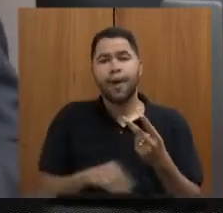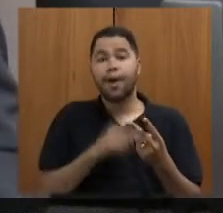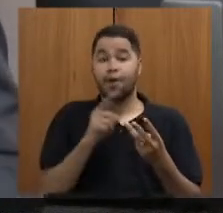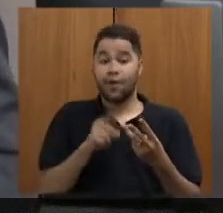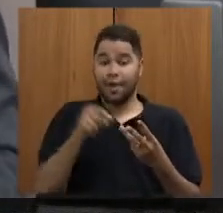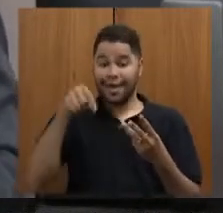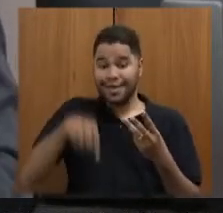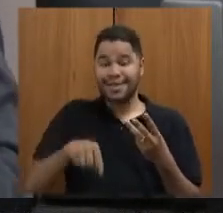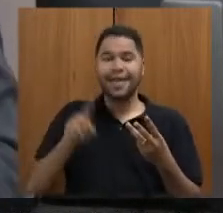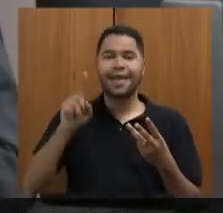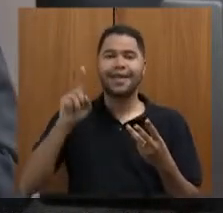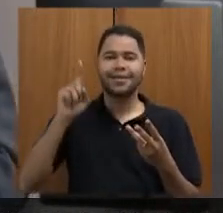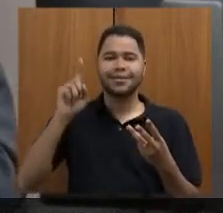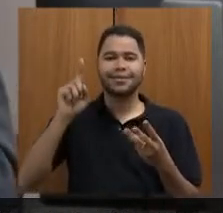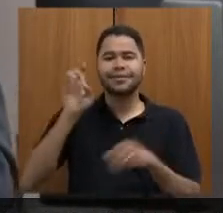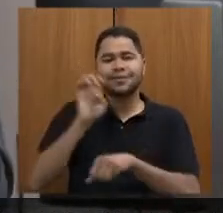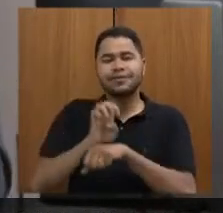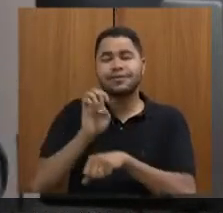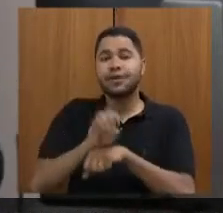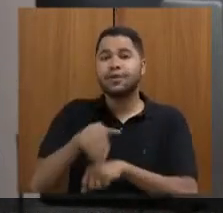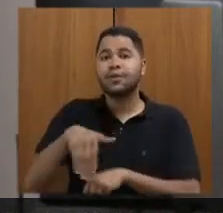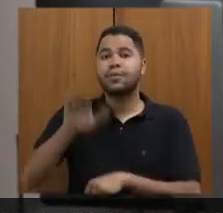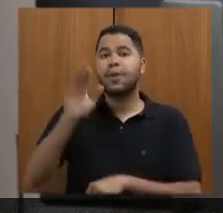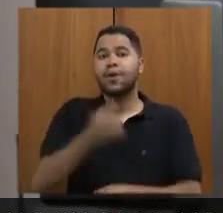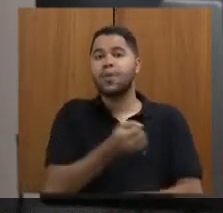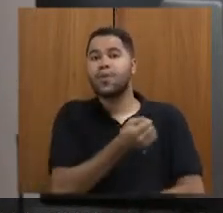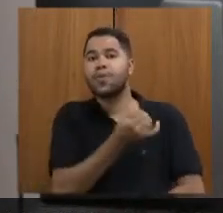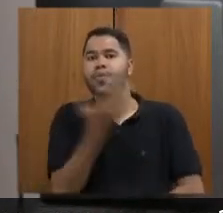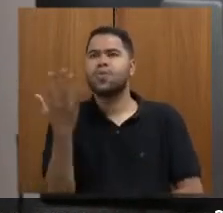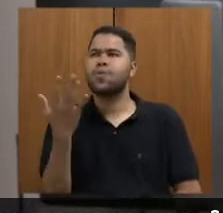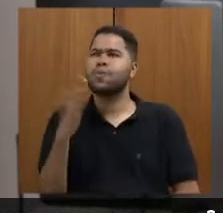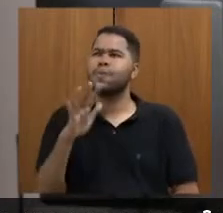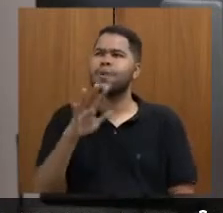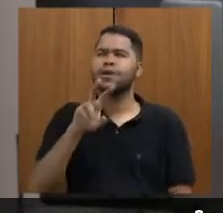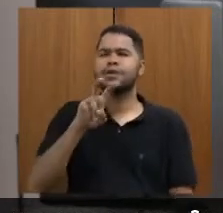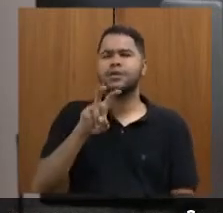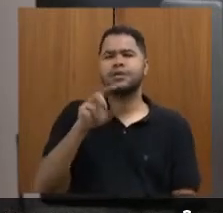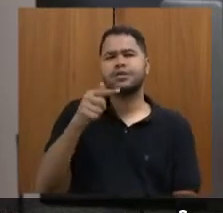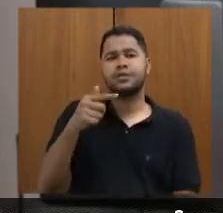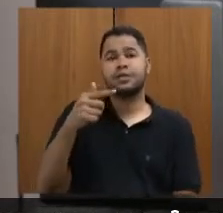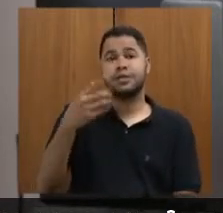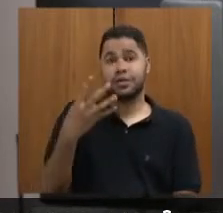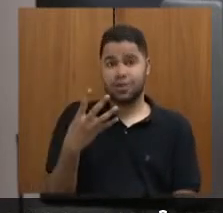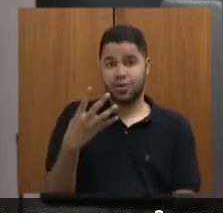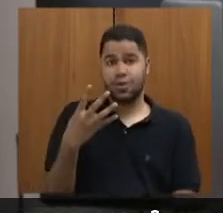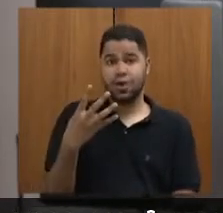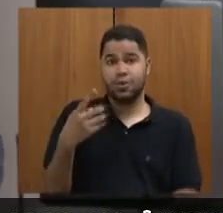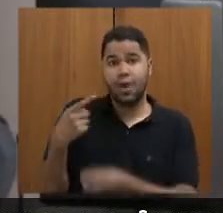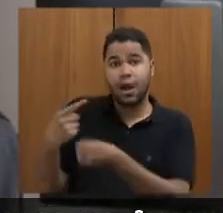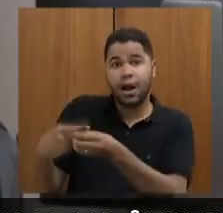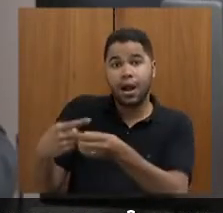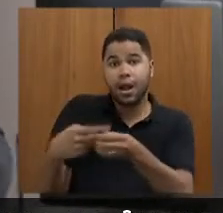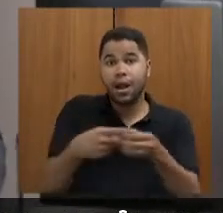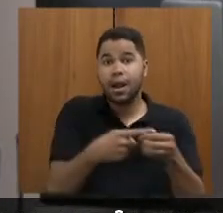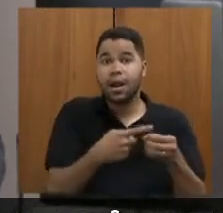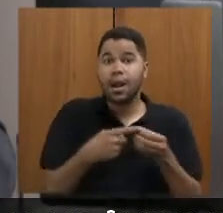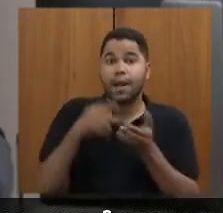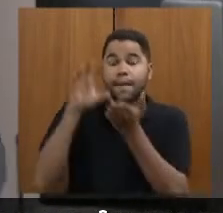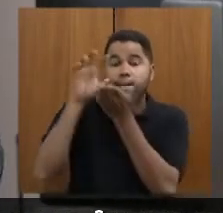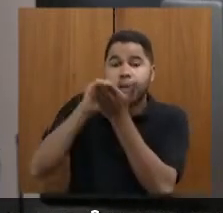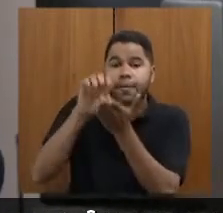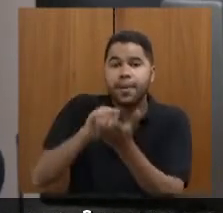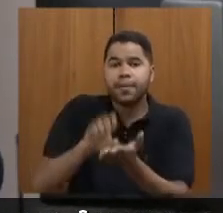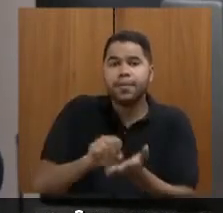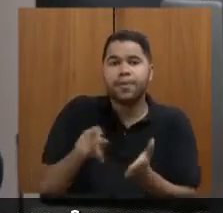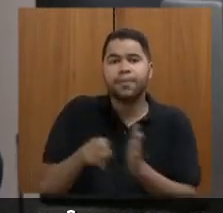Estado no país com o maior número 574 municípios inscritos no